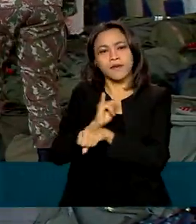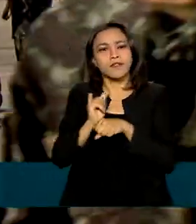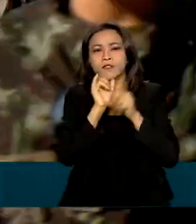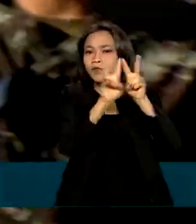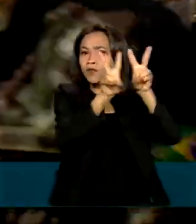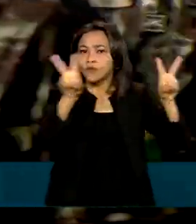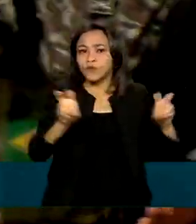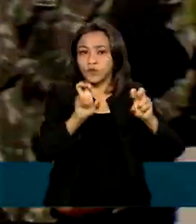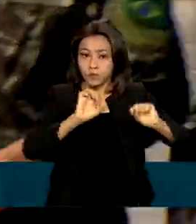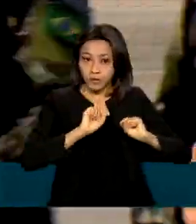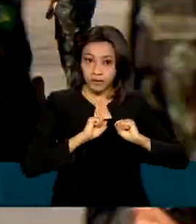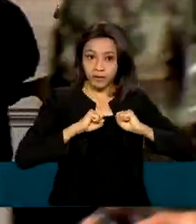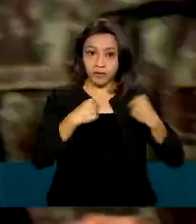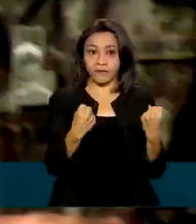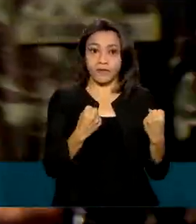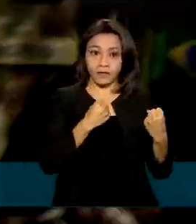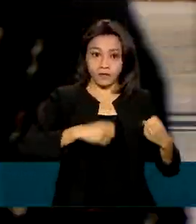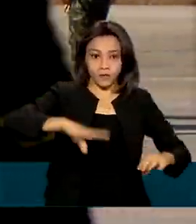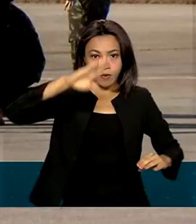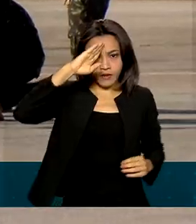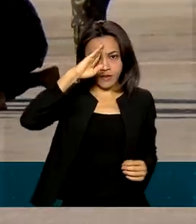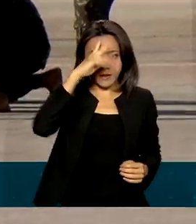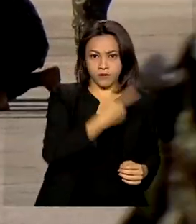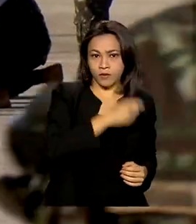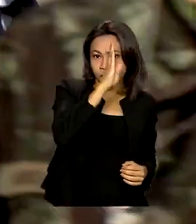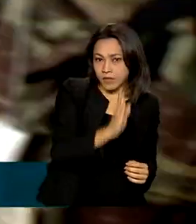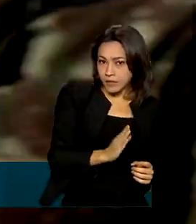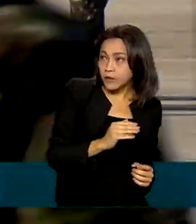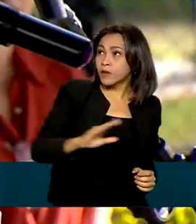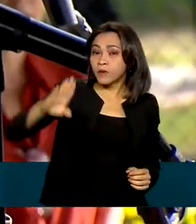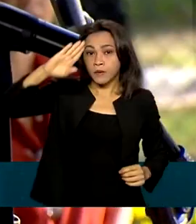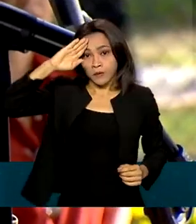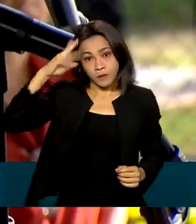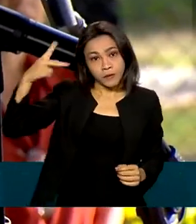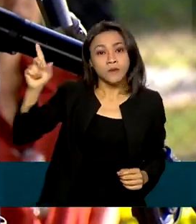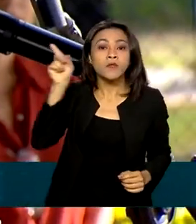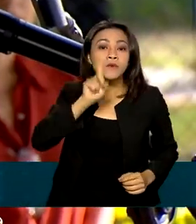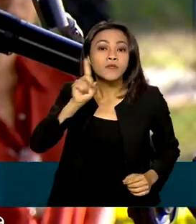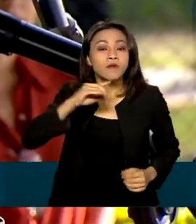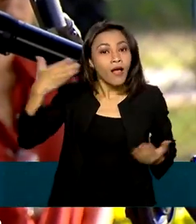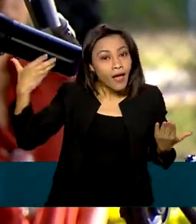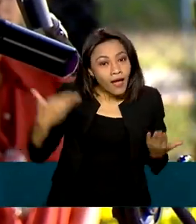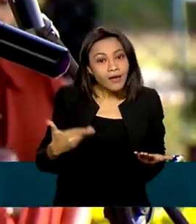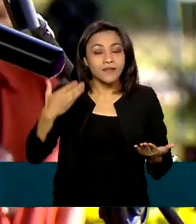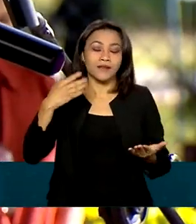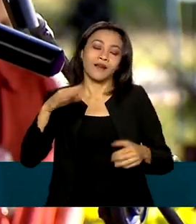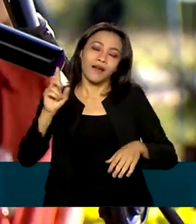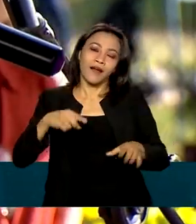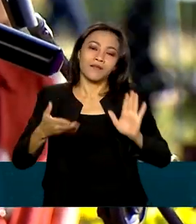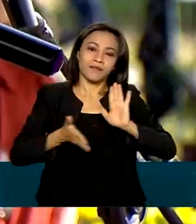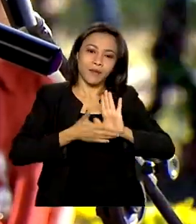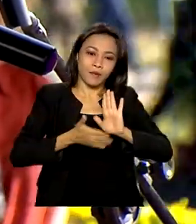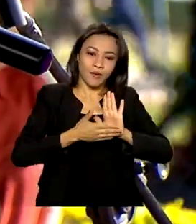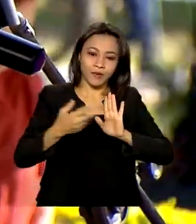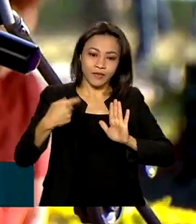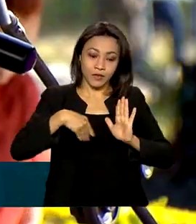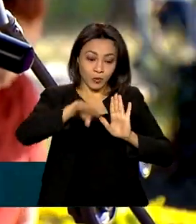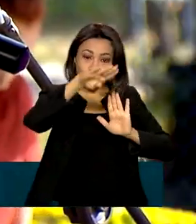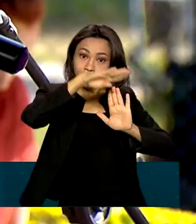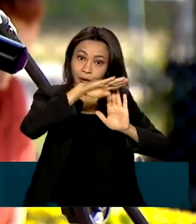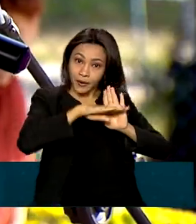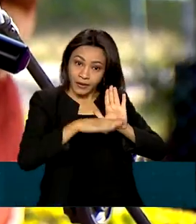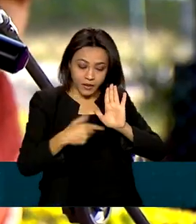defesa entre o Exército Brasileiro e o Exército dos Estados Unidos. Essa é a proposta do CORE 22, programa de